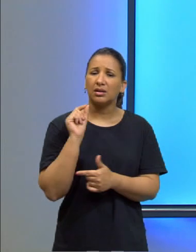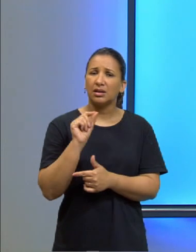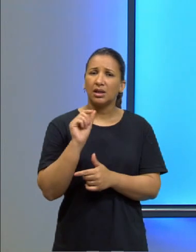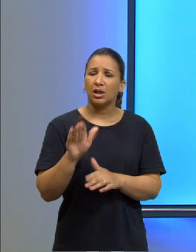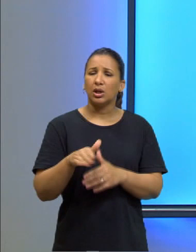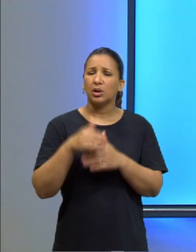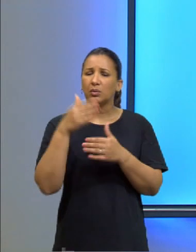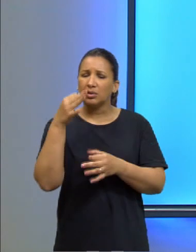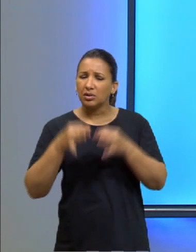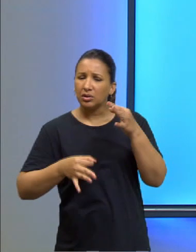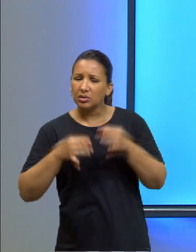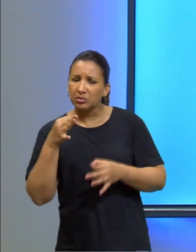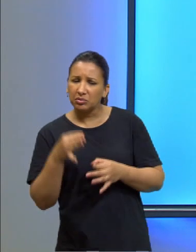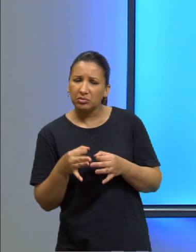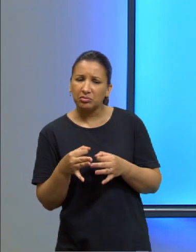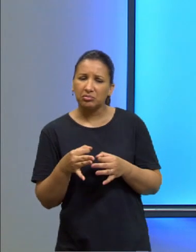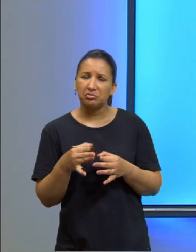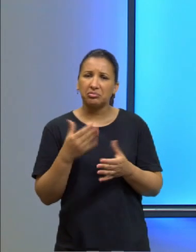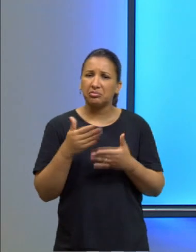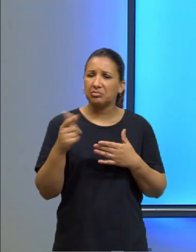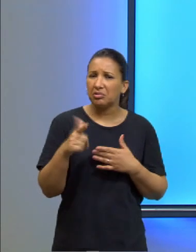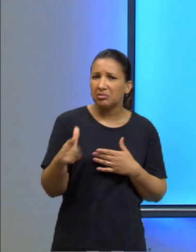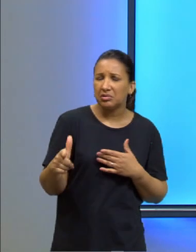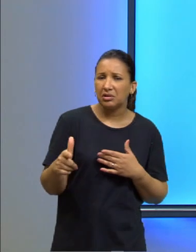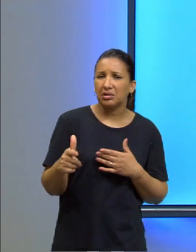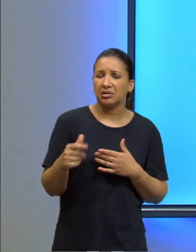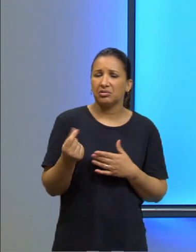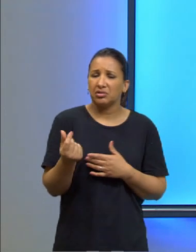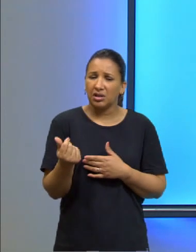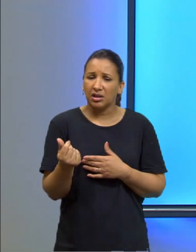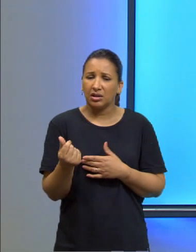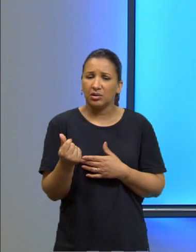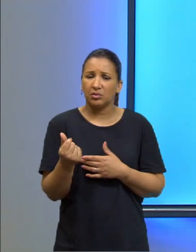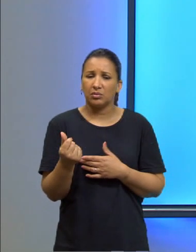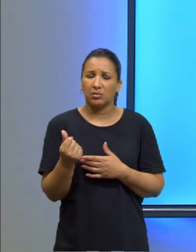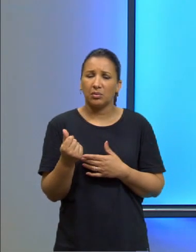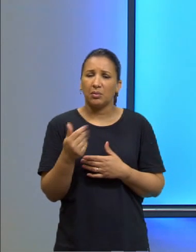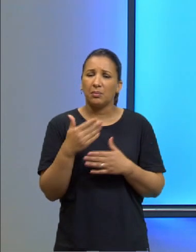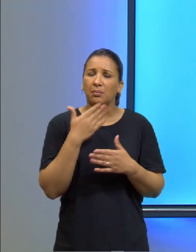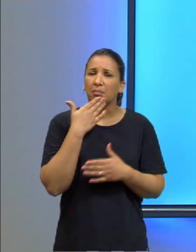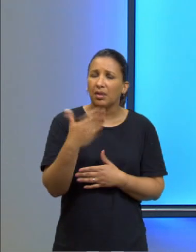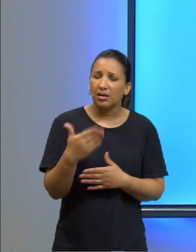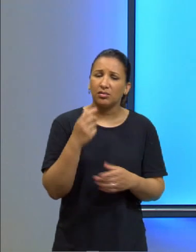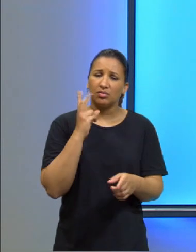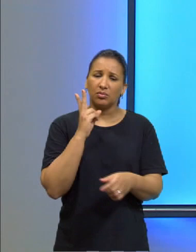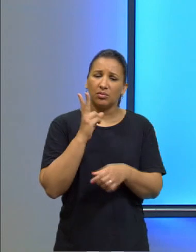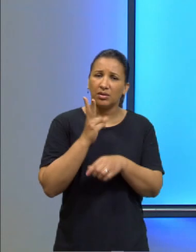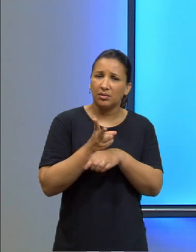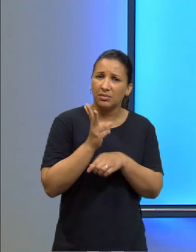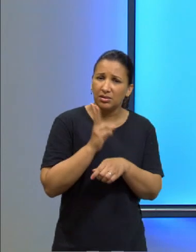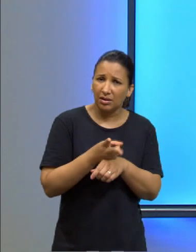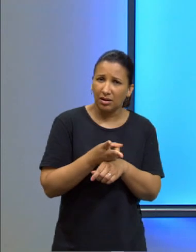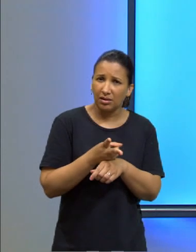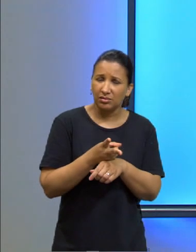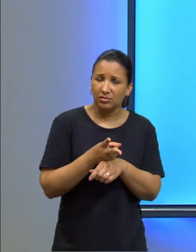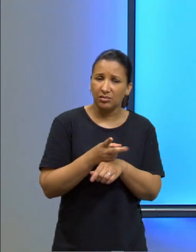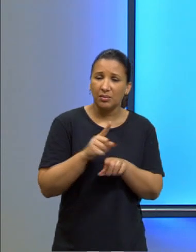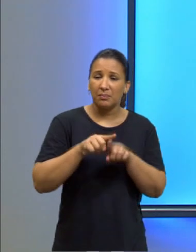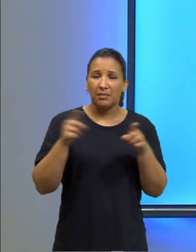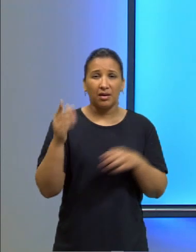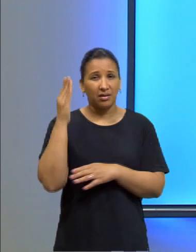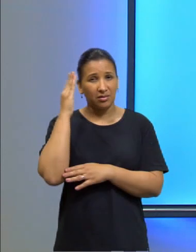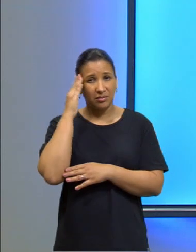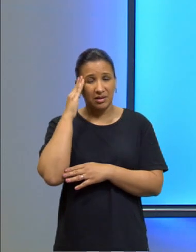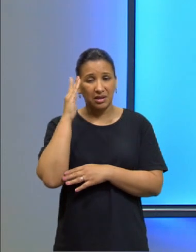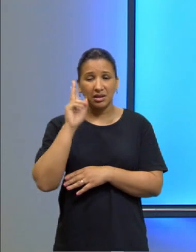julgo estar em apuros de dinheiro, vou pedi-lo emprestado e prometo pagá-lo, embora saiba que tal nunca sucederá.